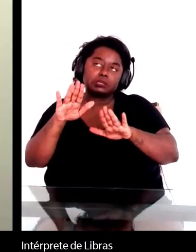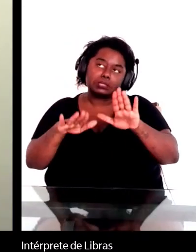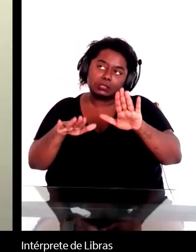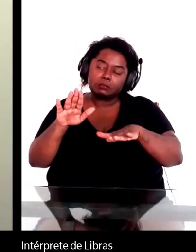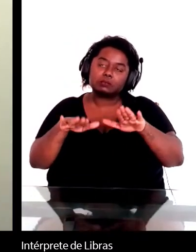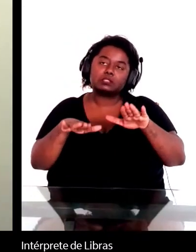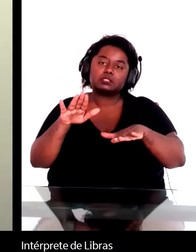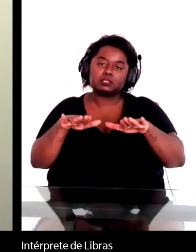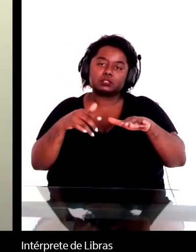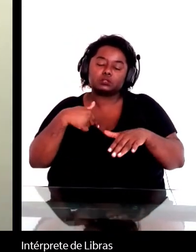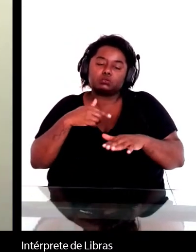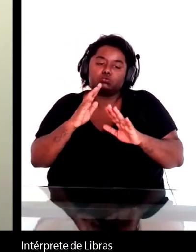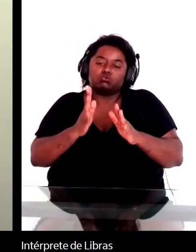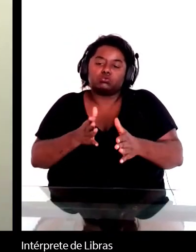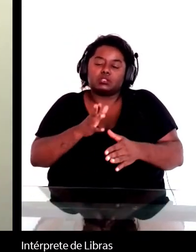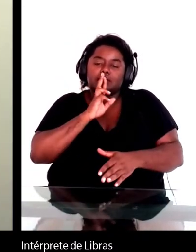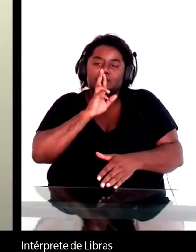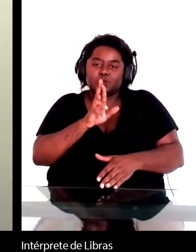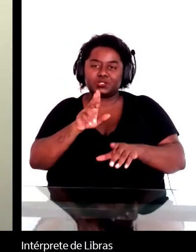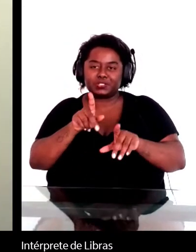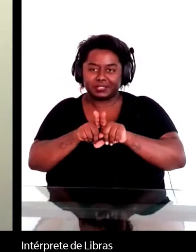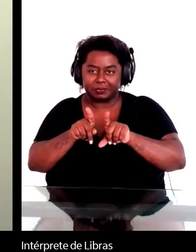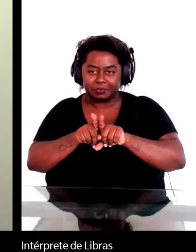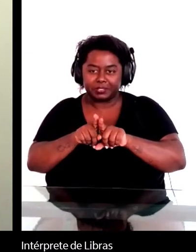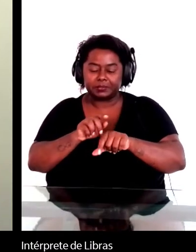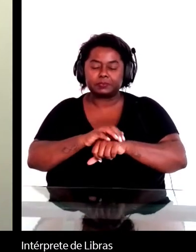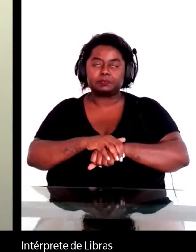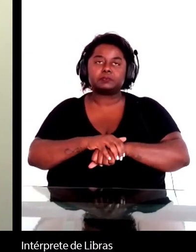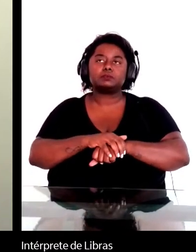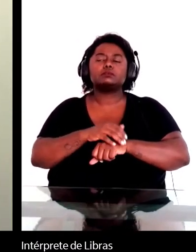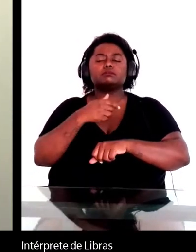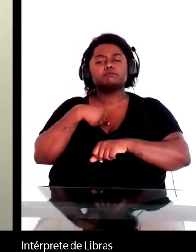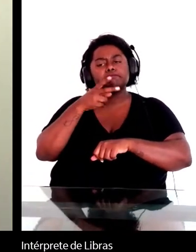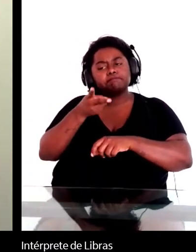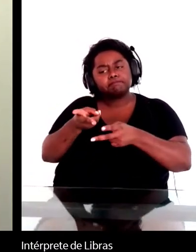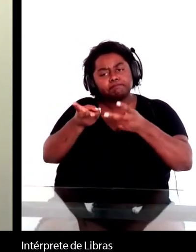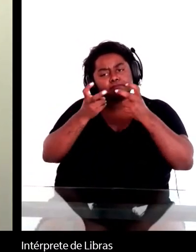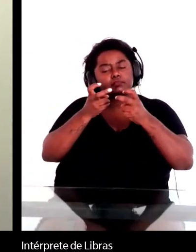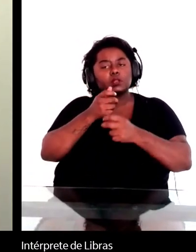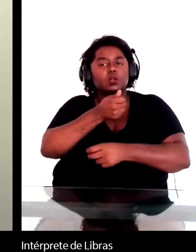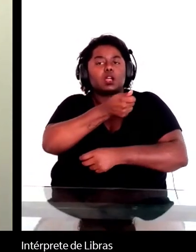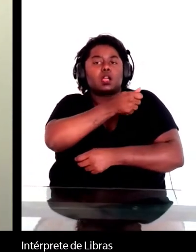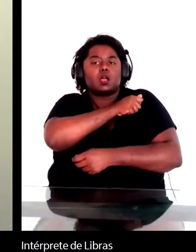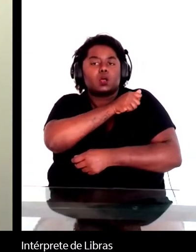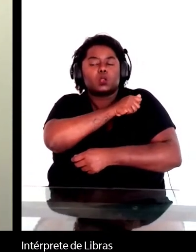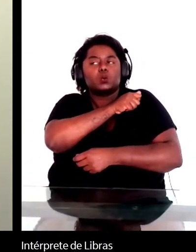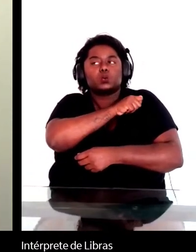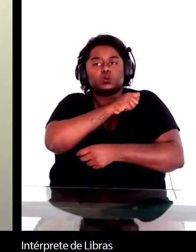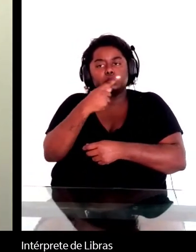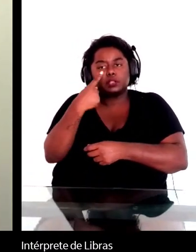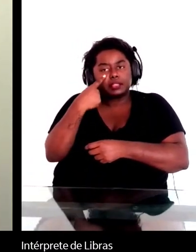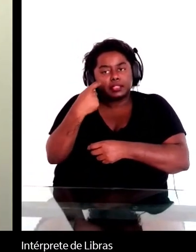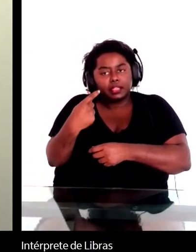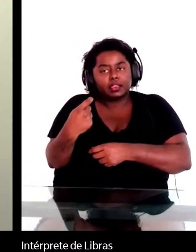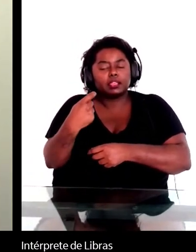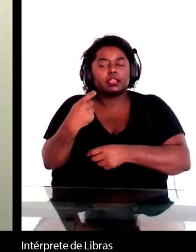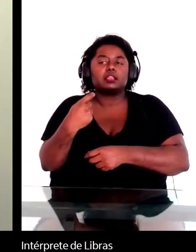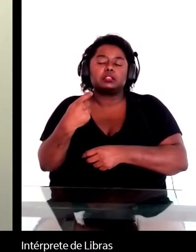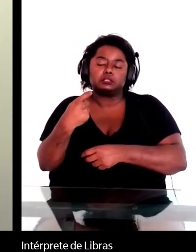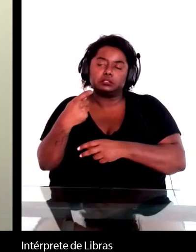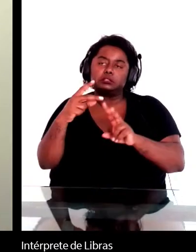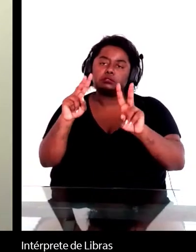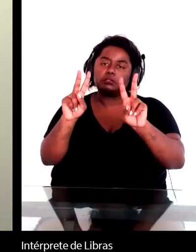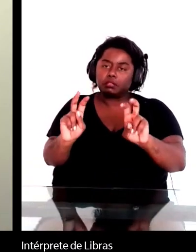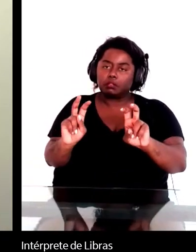respondido também. Eu vejo que os alunos se interessam por questões de gênero, de